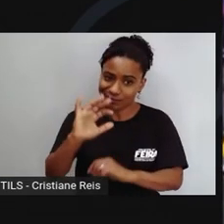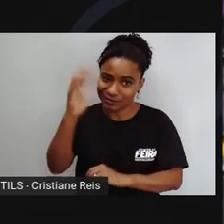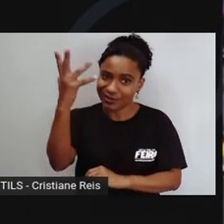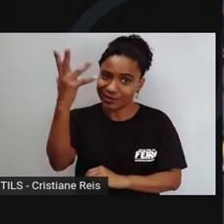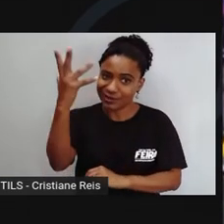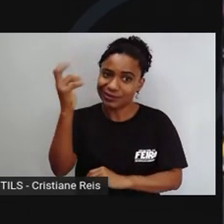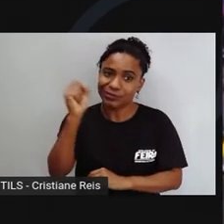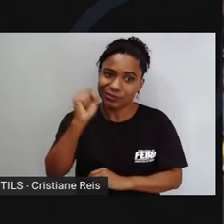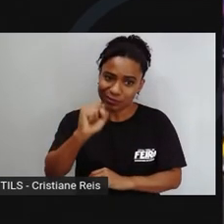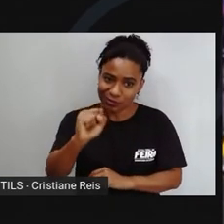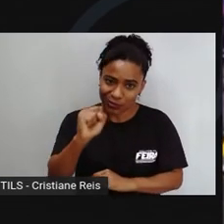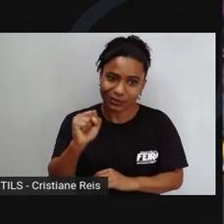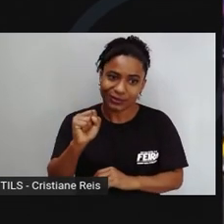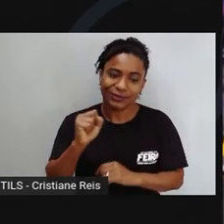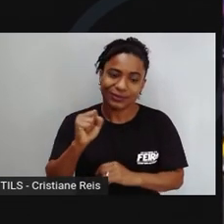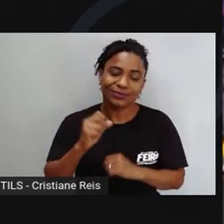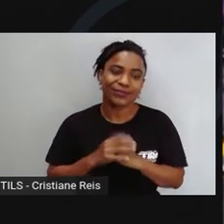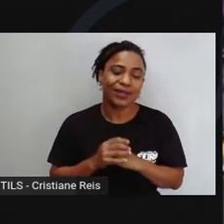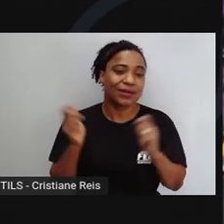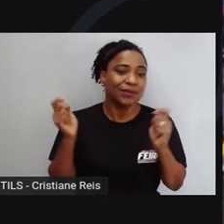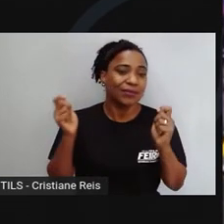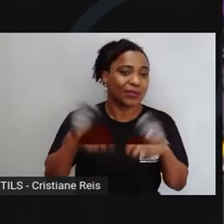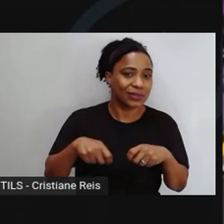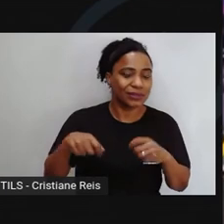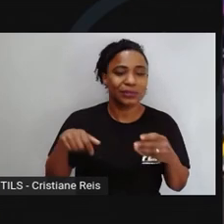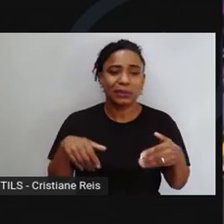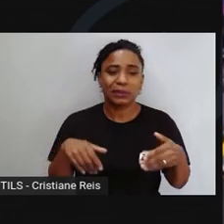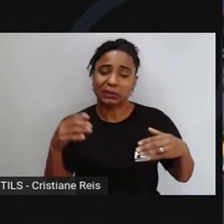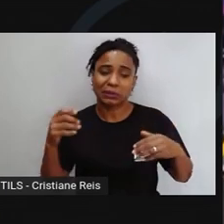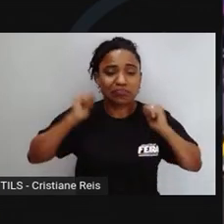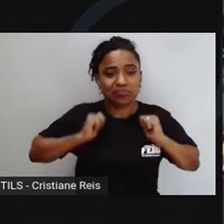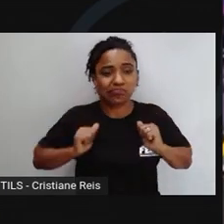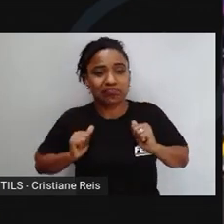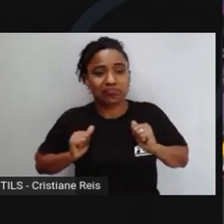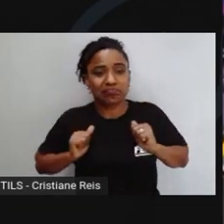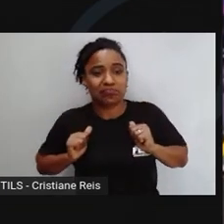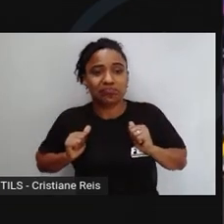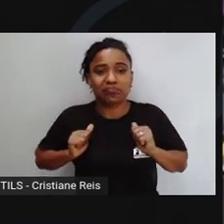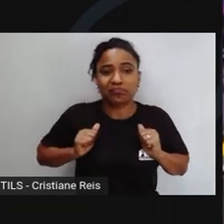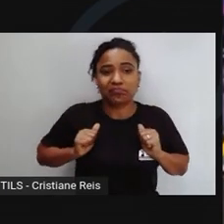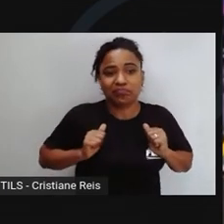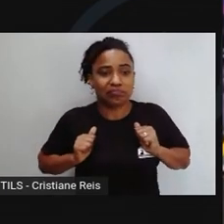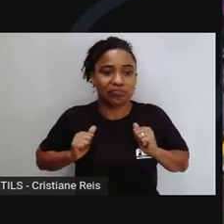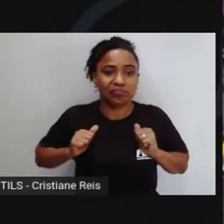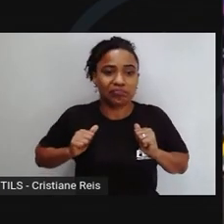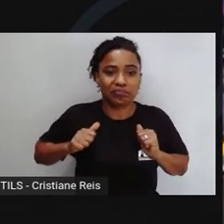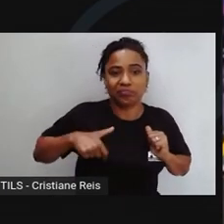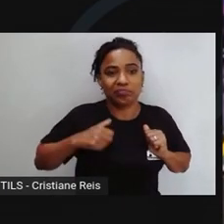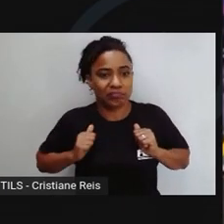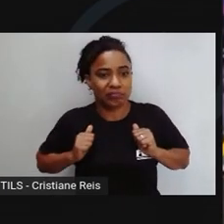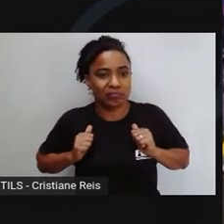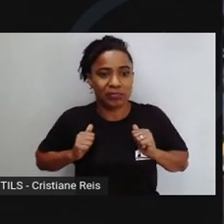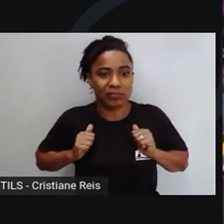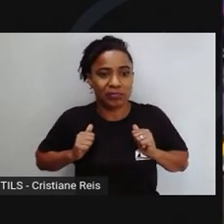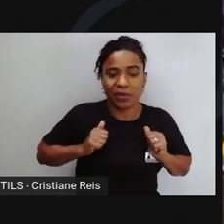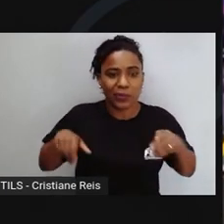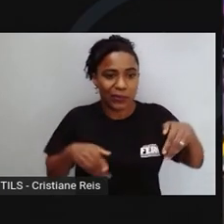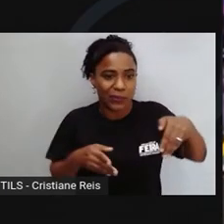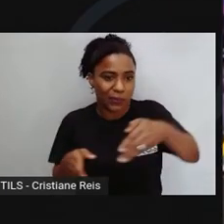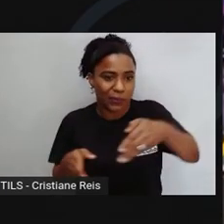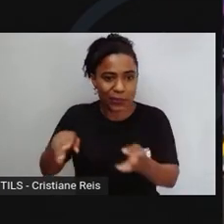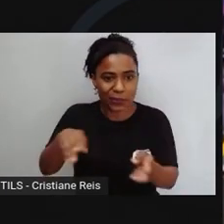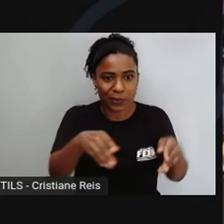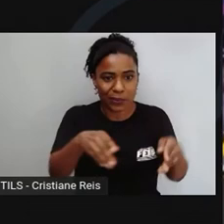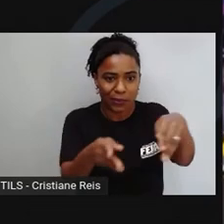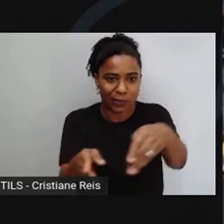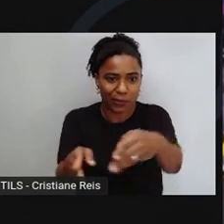que esses acidentes aconteçam fora da trilha. Portanto, é importante você permanecer na trilha. Tenta evitar o varamato, porque é ali que a cobra vai estar